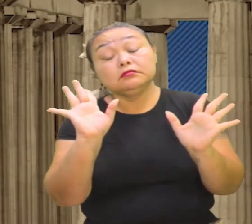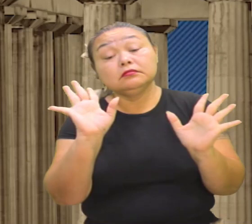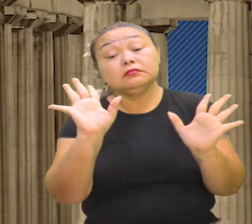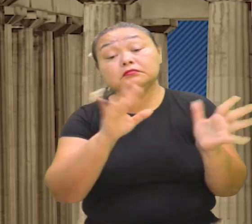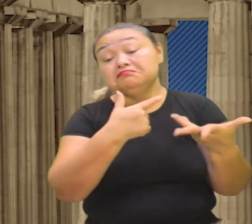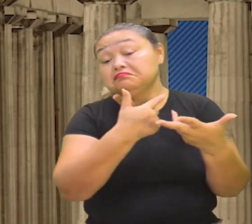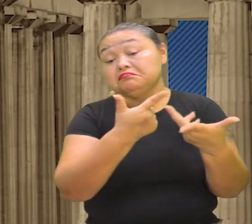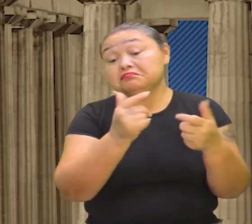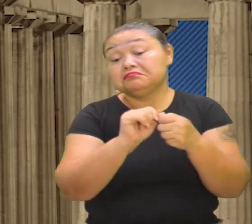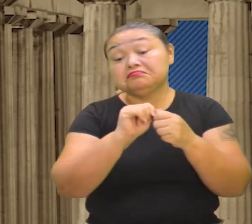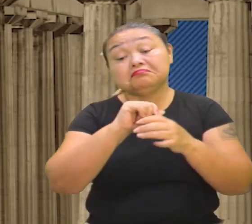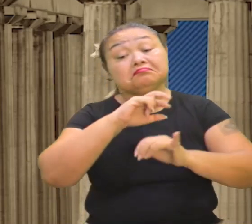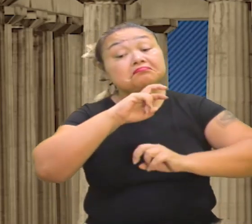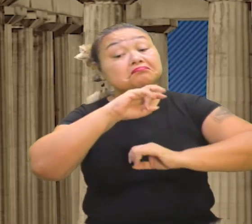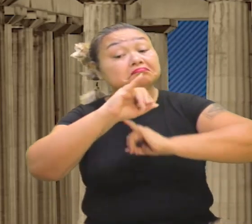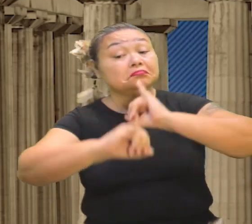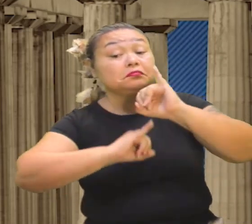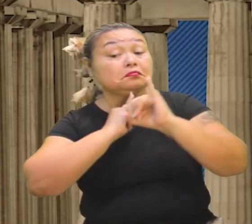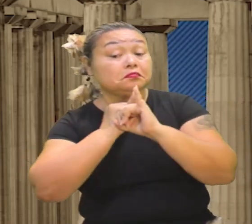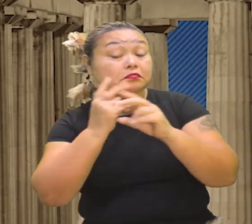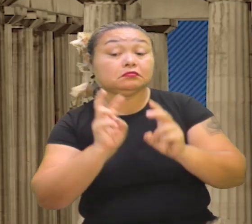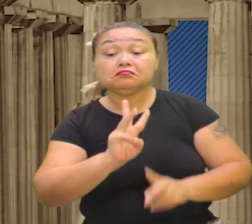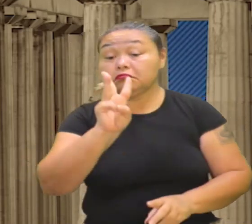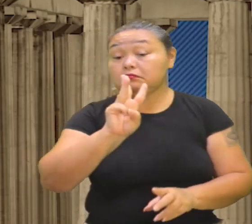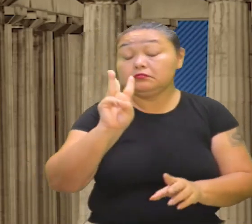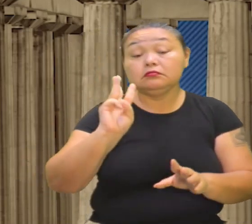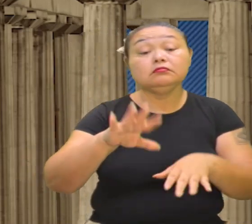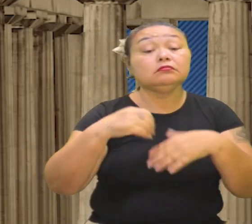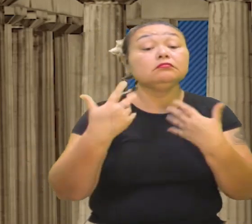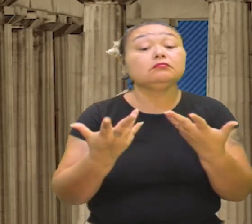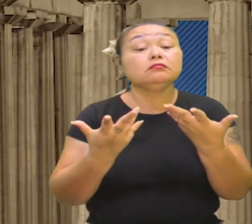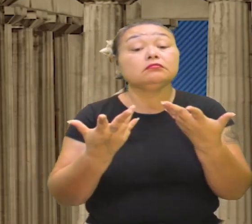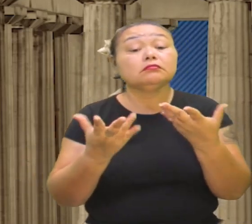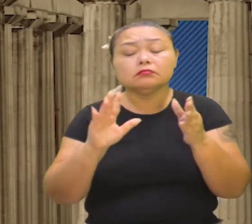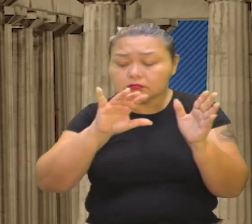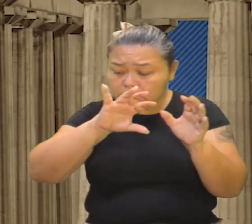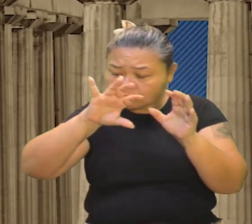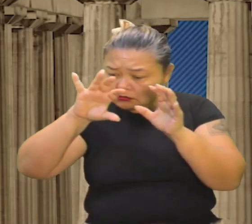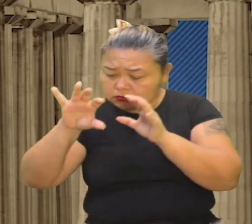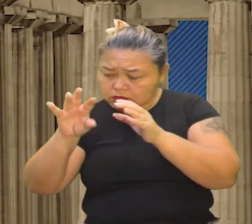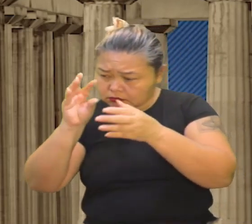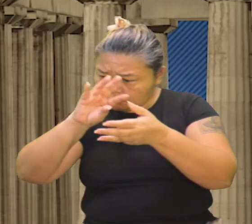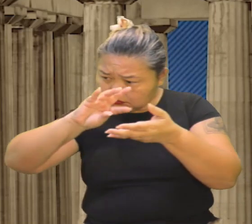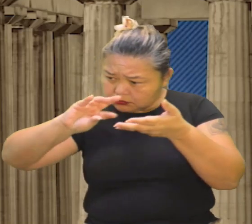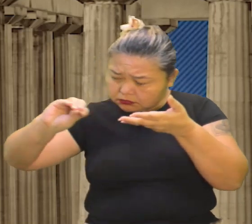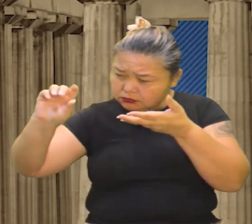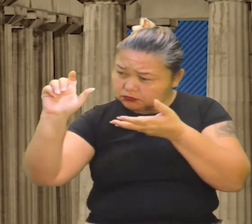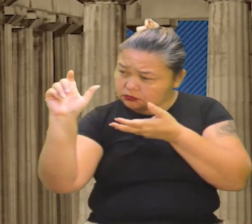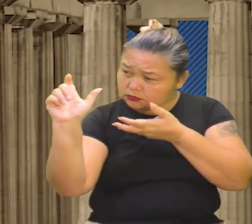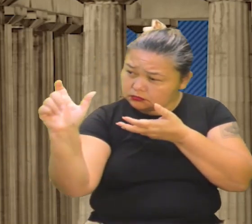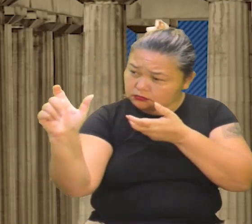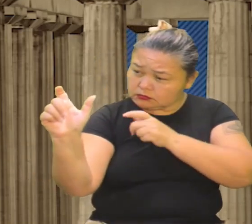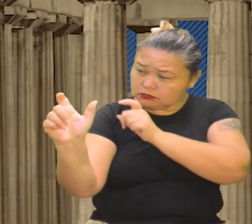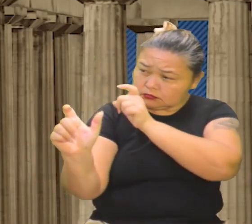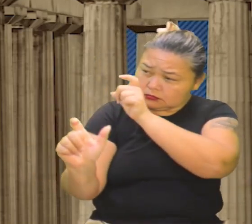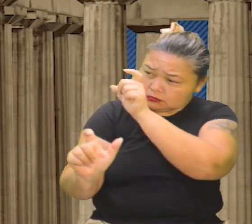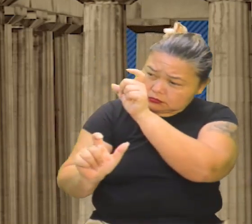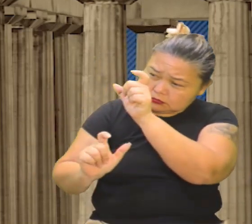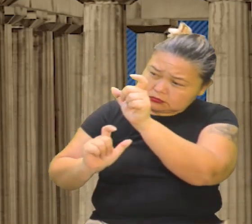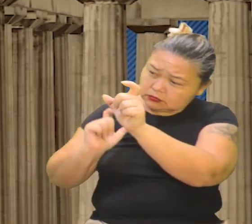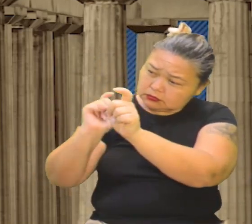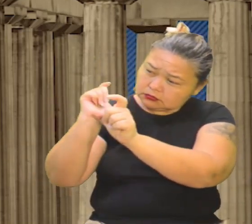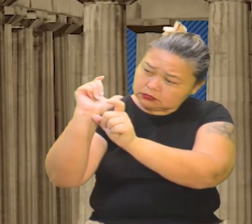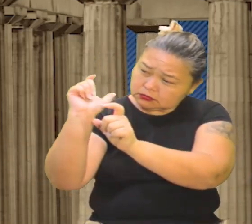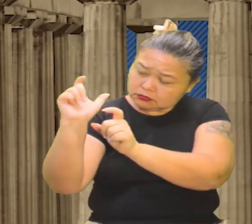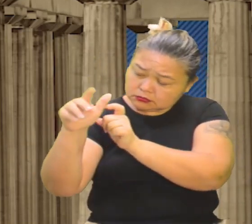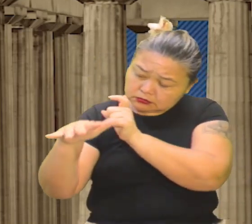na internet, lá no site, etc., um espaço para vocês colocarem as palavras que vão surgindo no